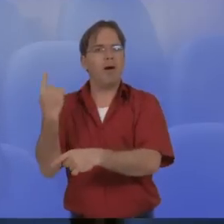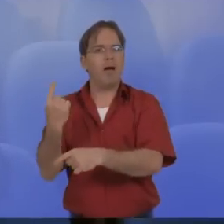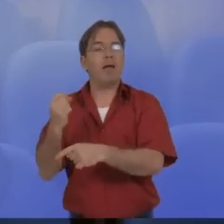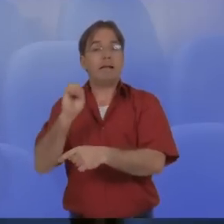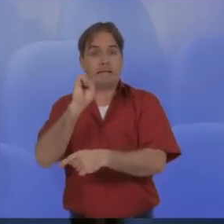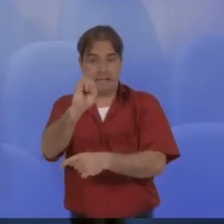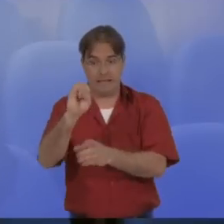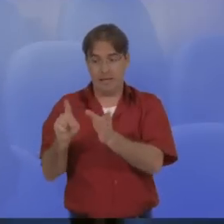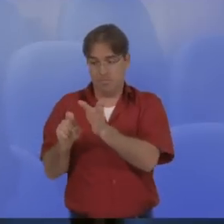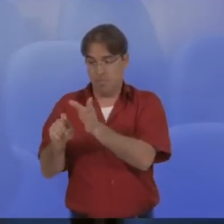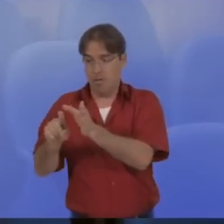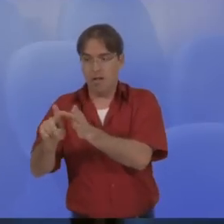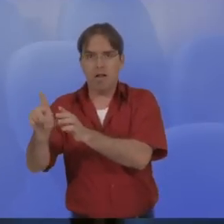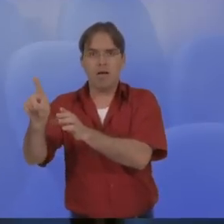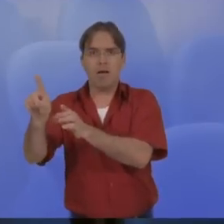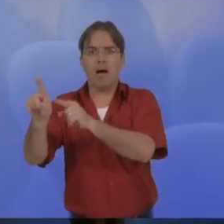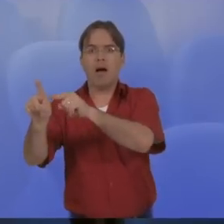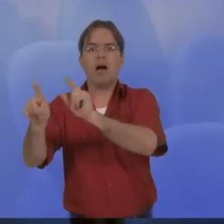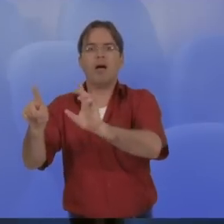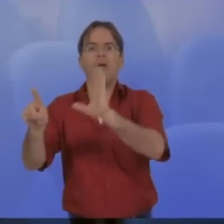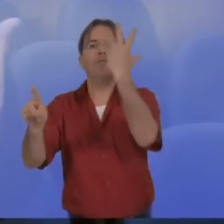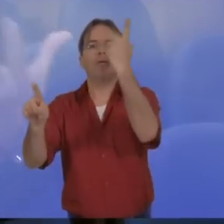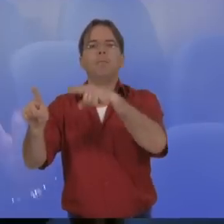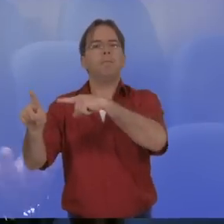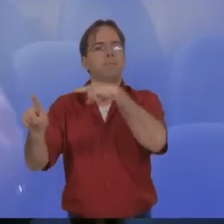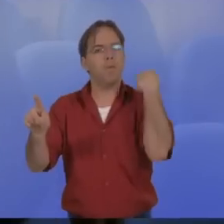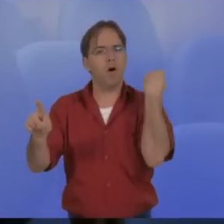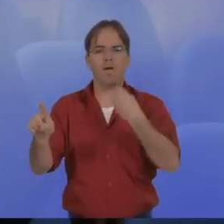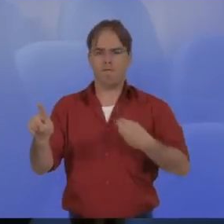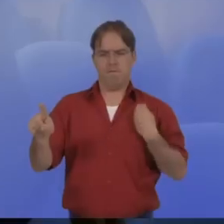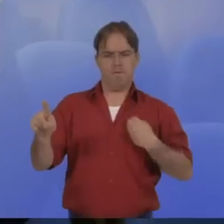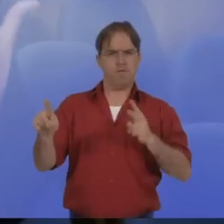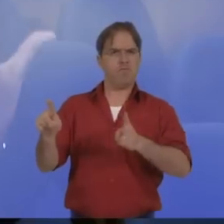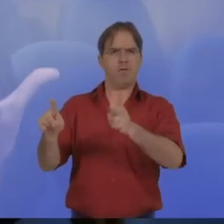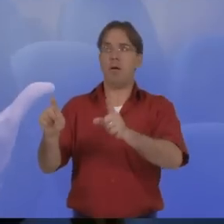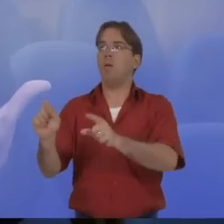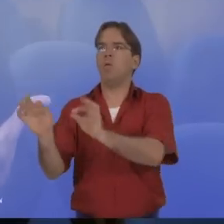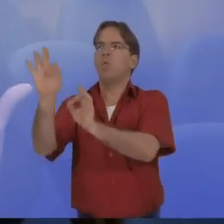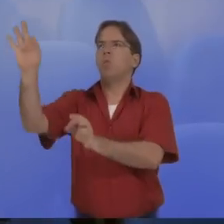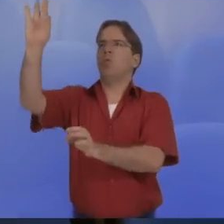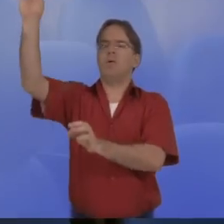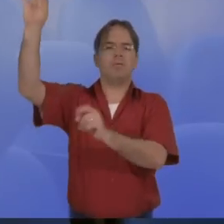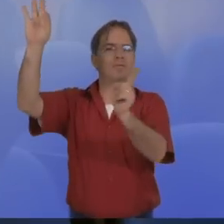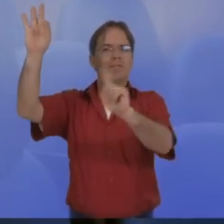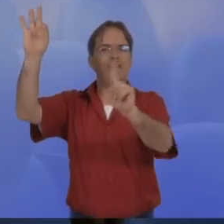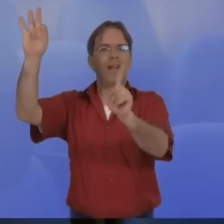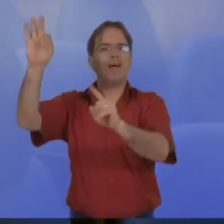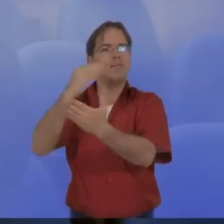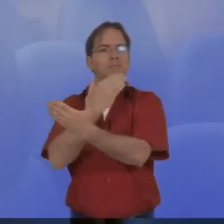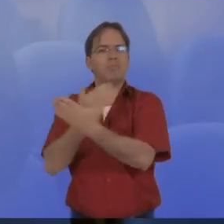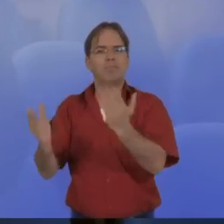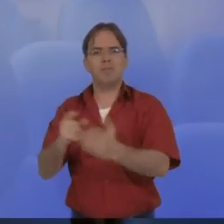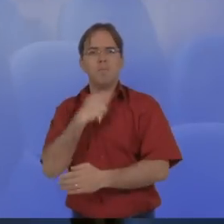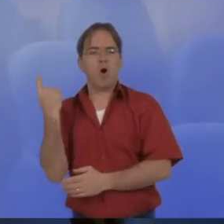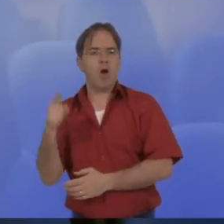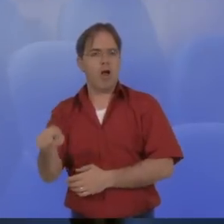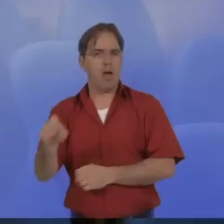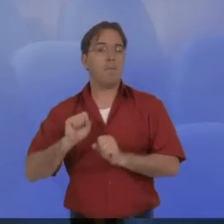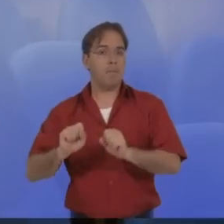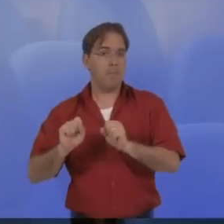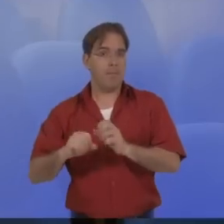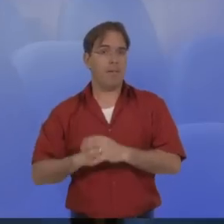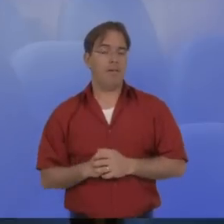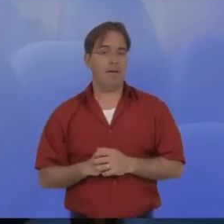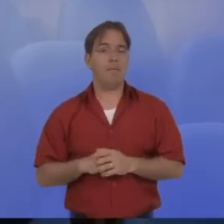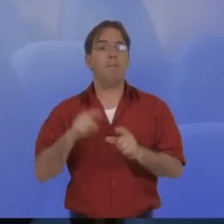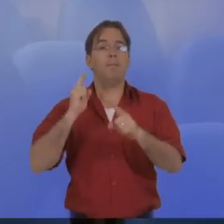se a larva nascer, essa larva também não vai sobreviver. Ela não vai se transformar em pulpa e se transformar num inseto adulto,